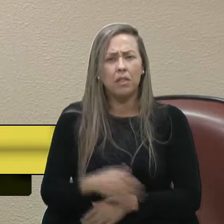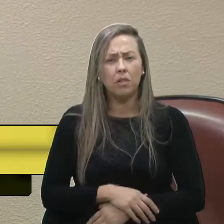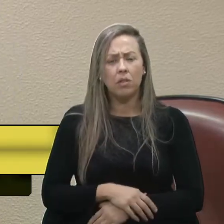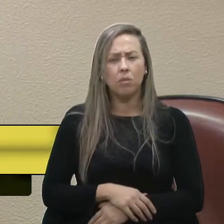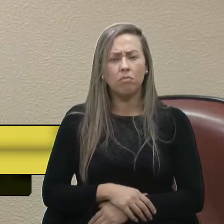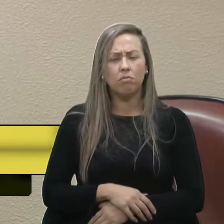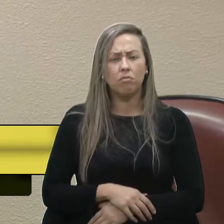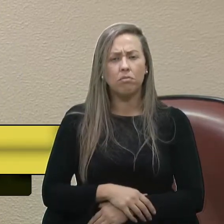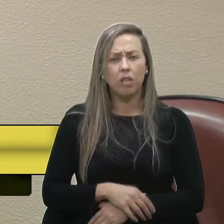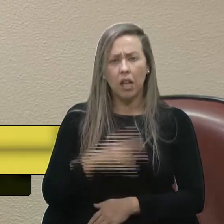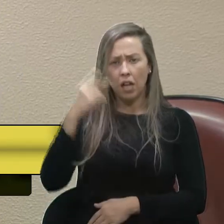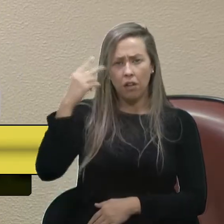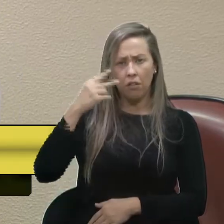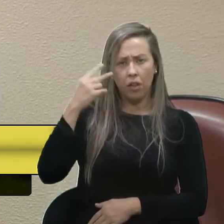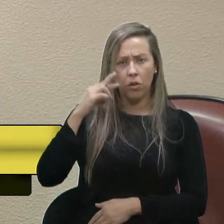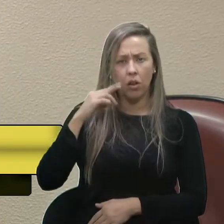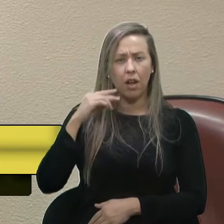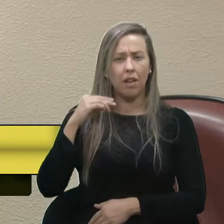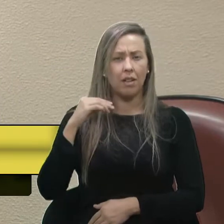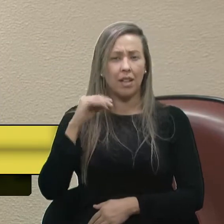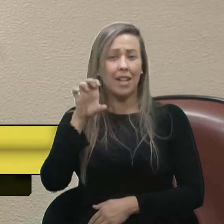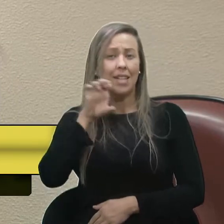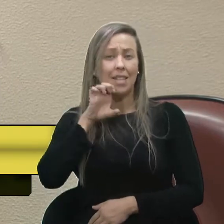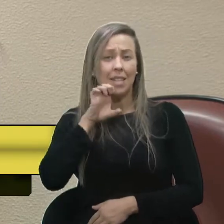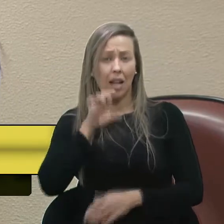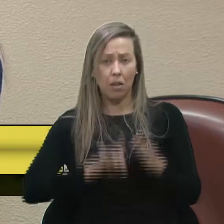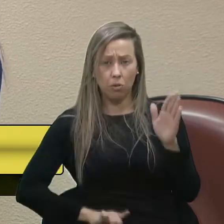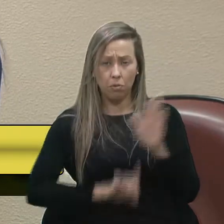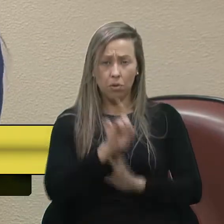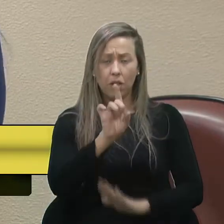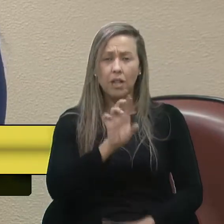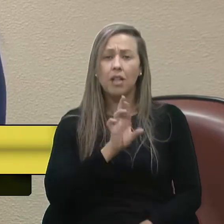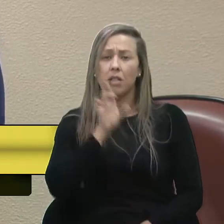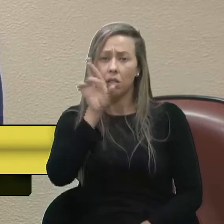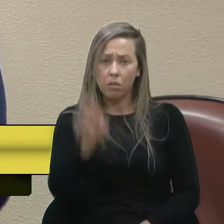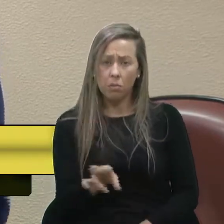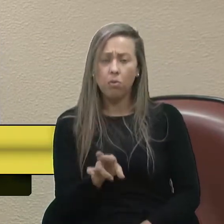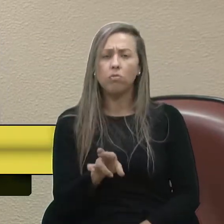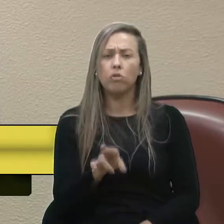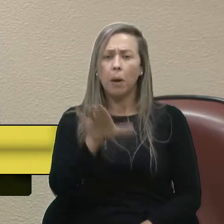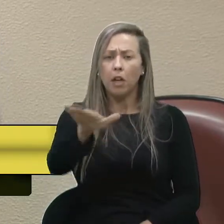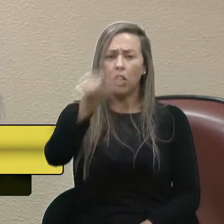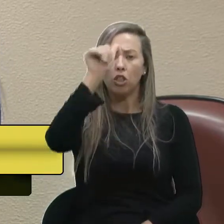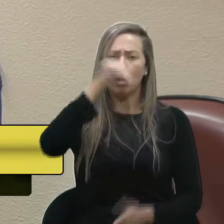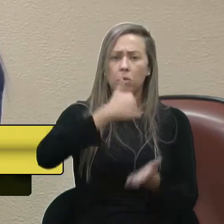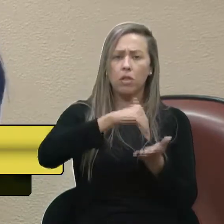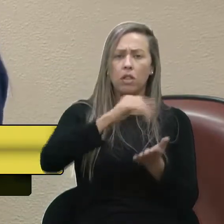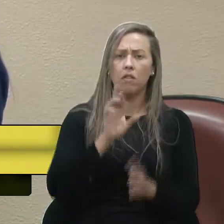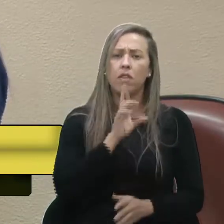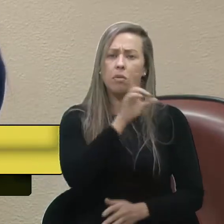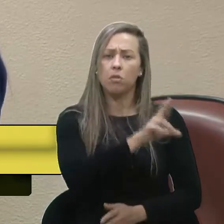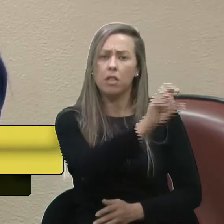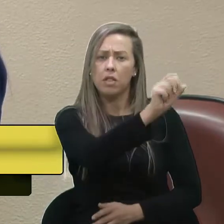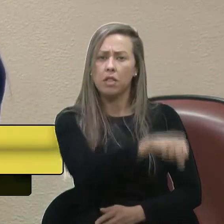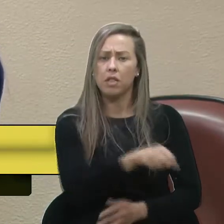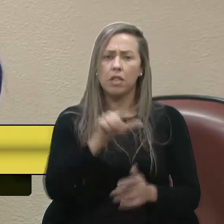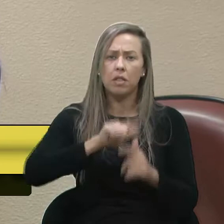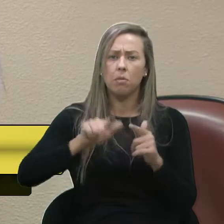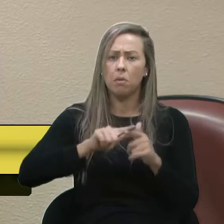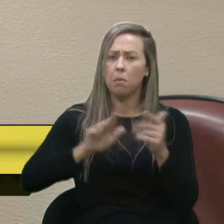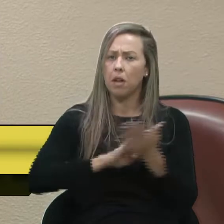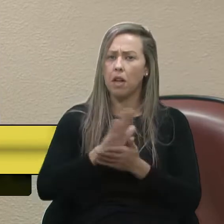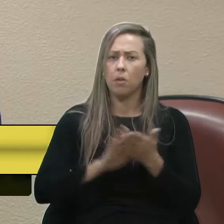Quando o vereador Estela, alguém lhe questionar sobre isso, questione o secretário, que ele vai lhe responder, sem nenhum problema.